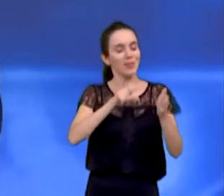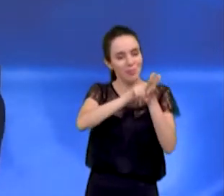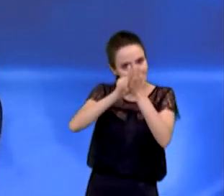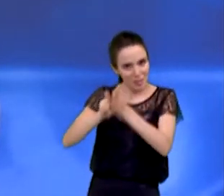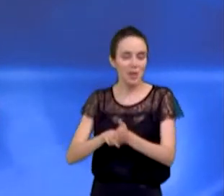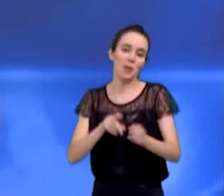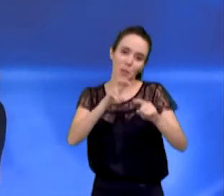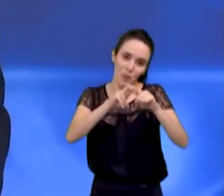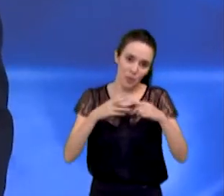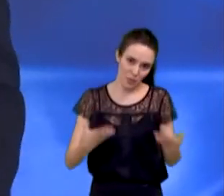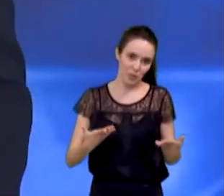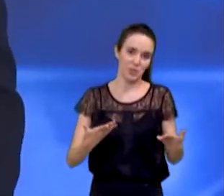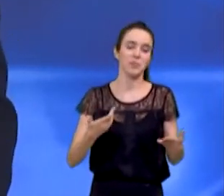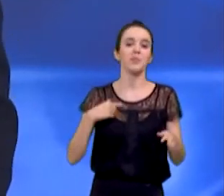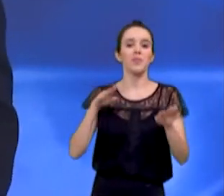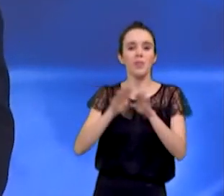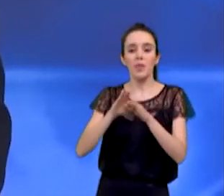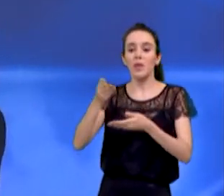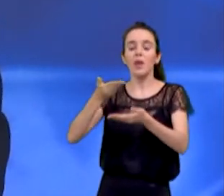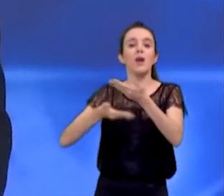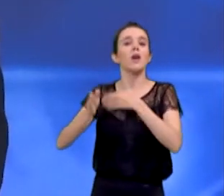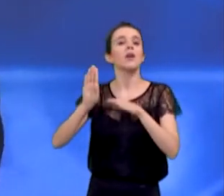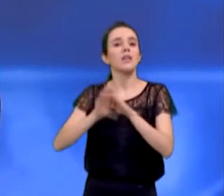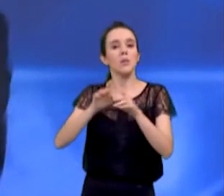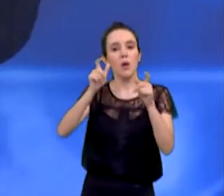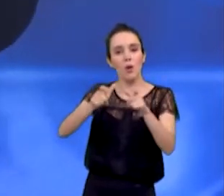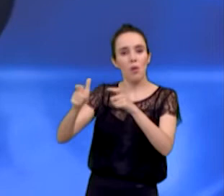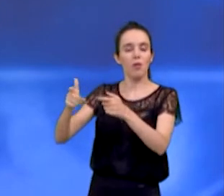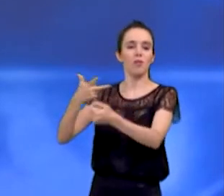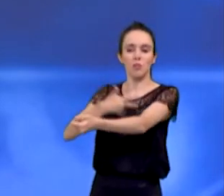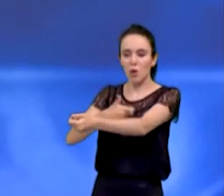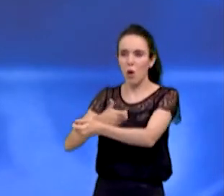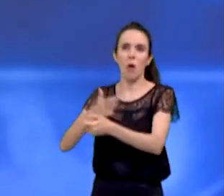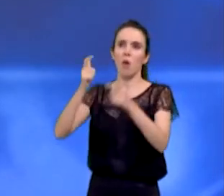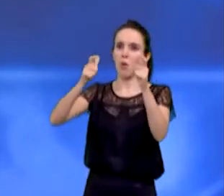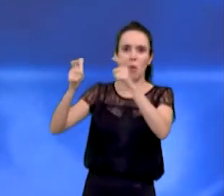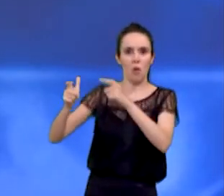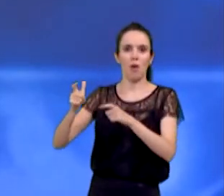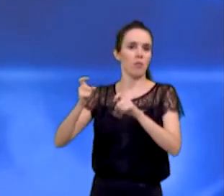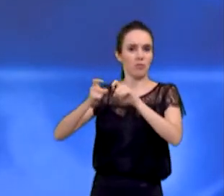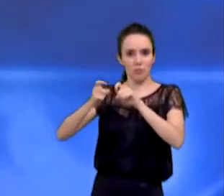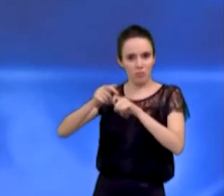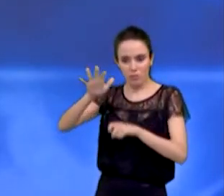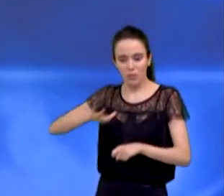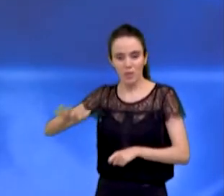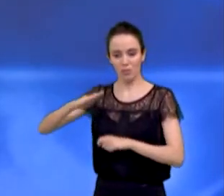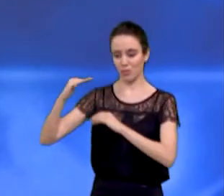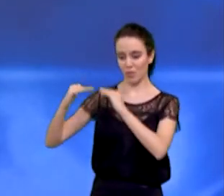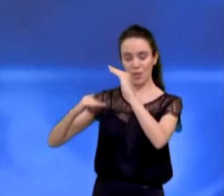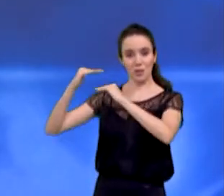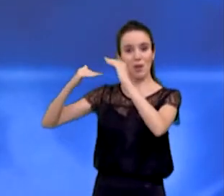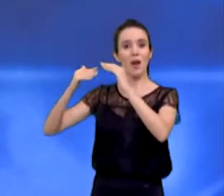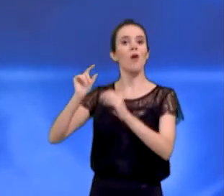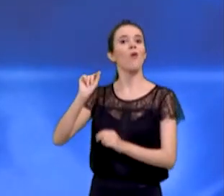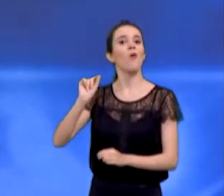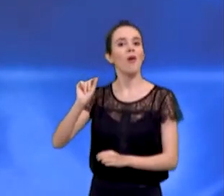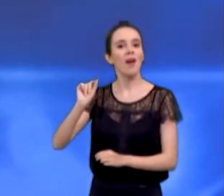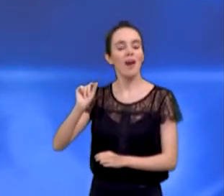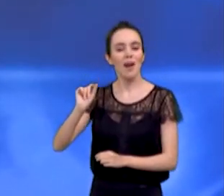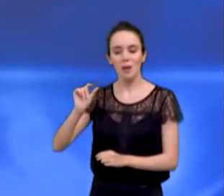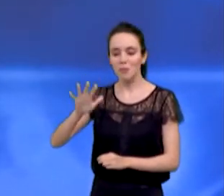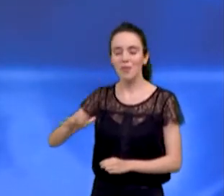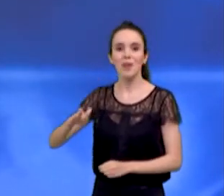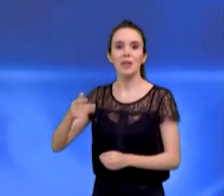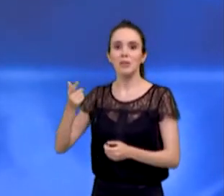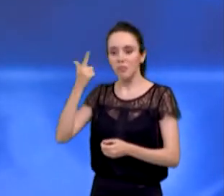contatos, providências, junto aos laboratórios, aos governos que estão aí fazendo o desenvolvimento das vacinas. Nós